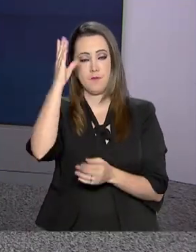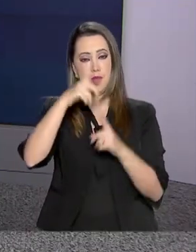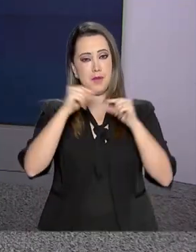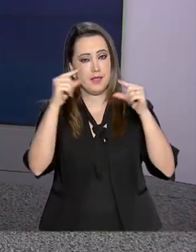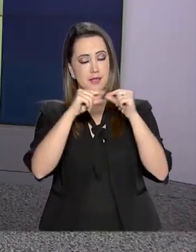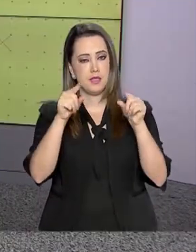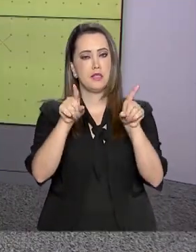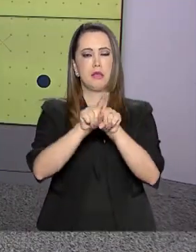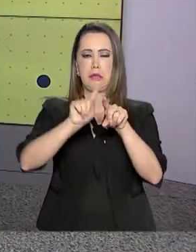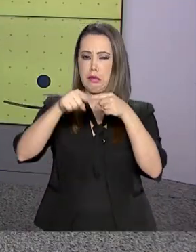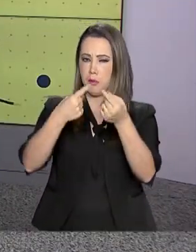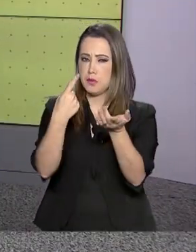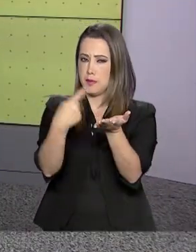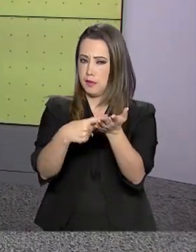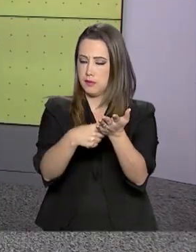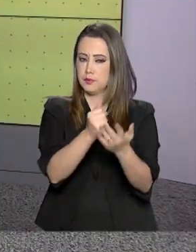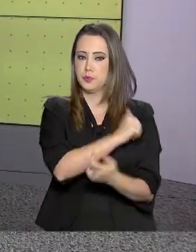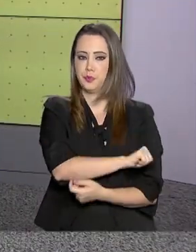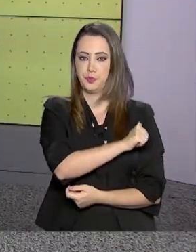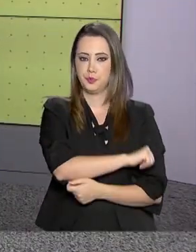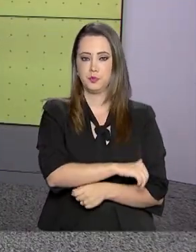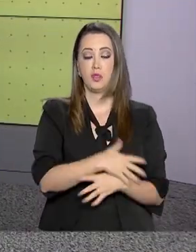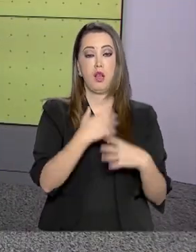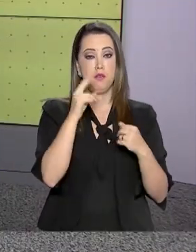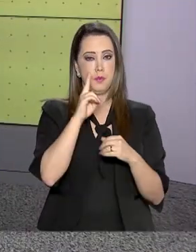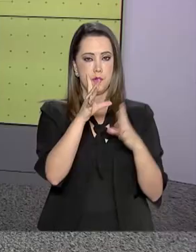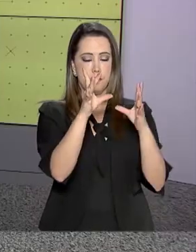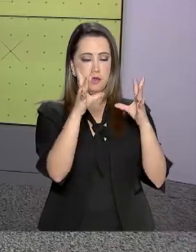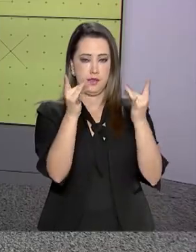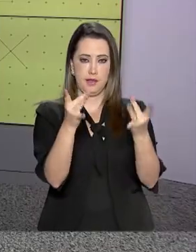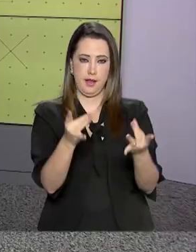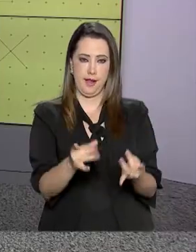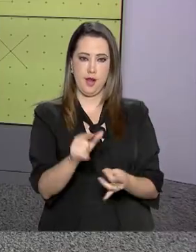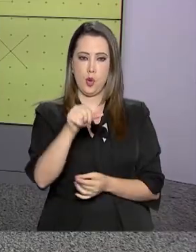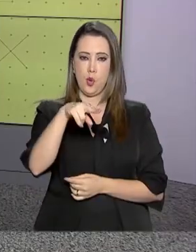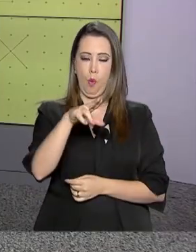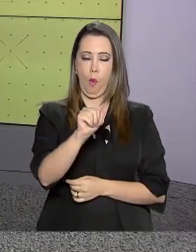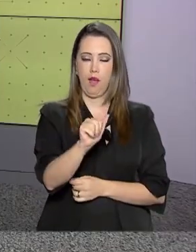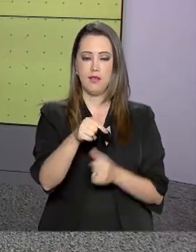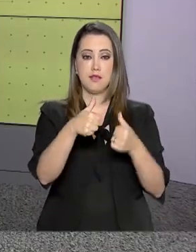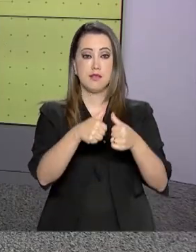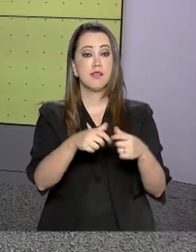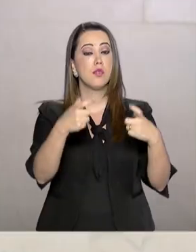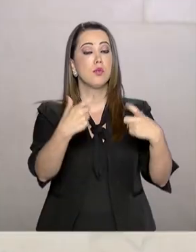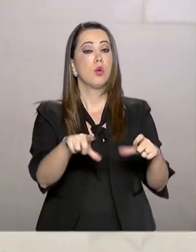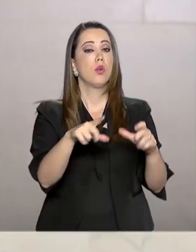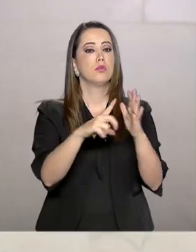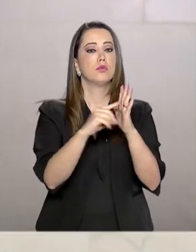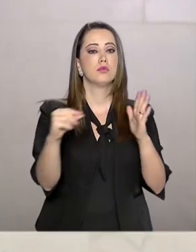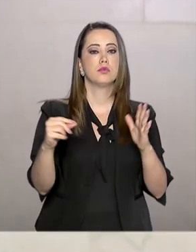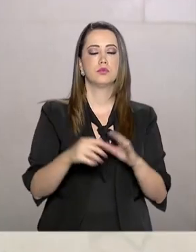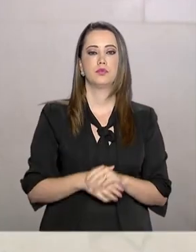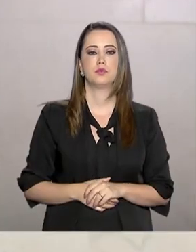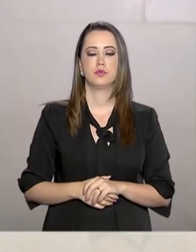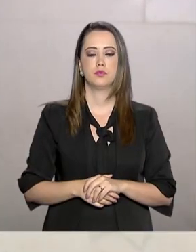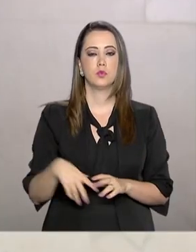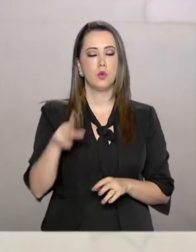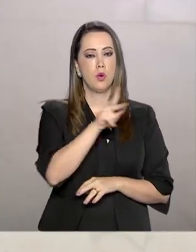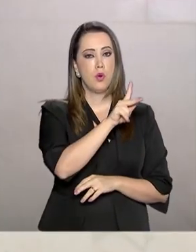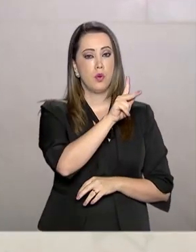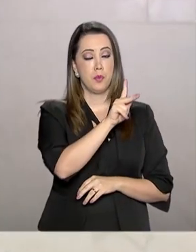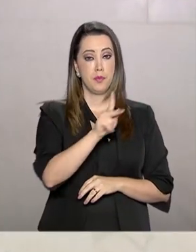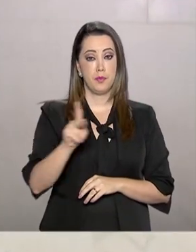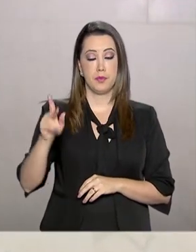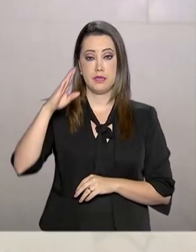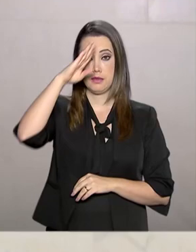no Rio de Janeiro. Do Palácio do Planalto, a repórter Luana Karen traz os detalhes para a gente. O presidente começou